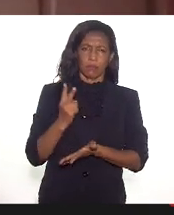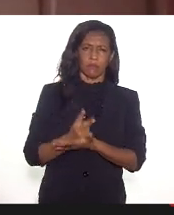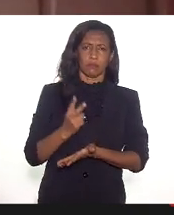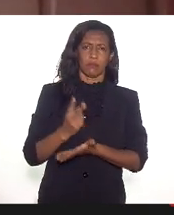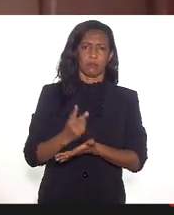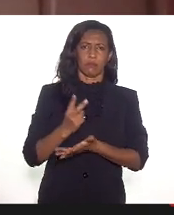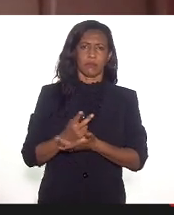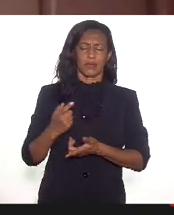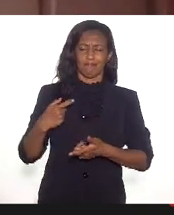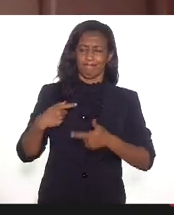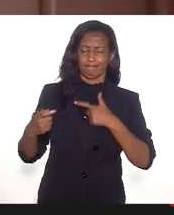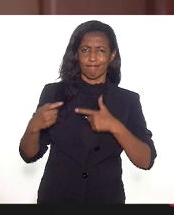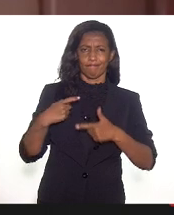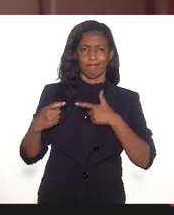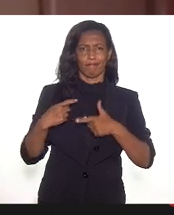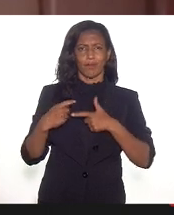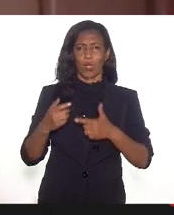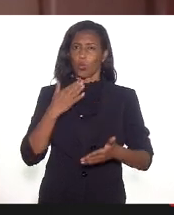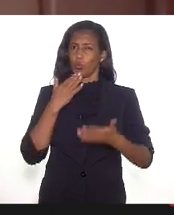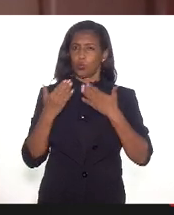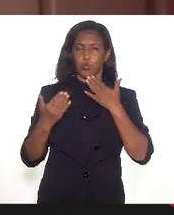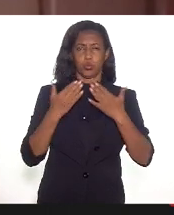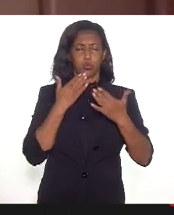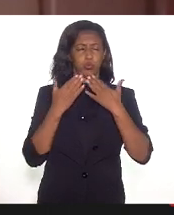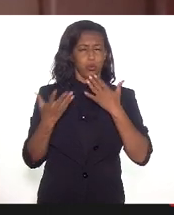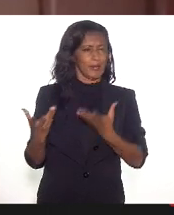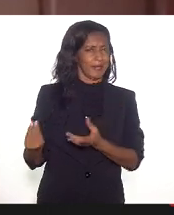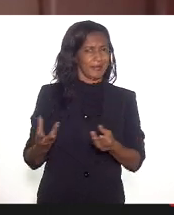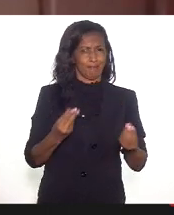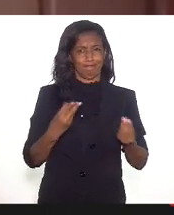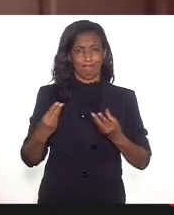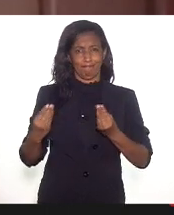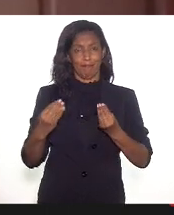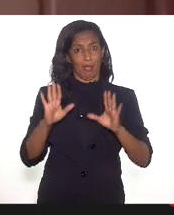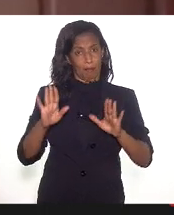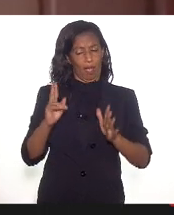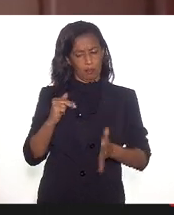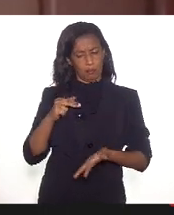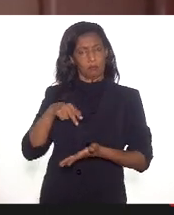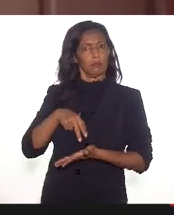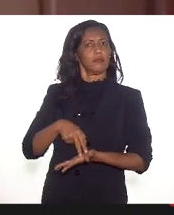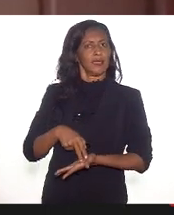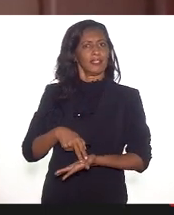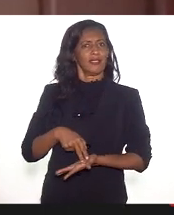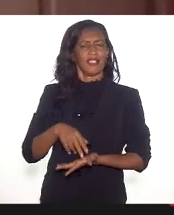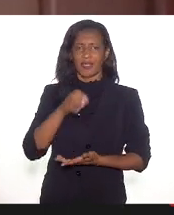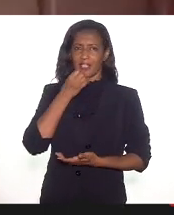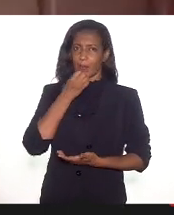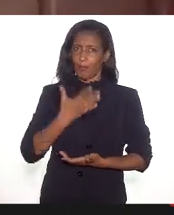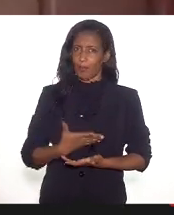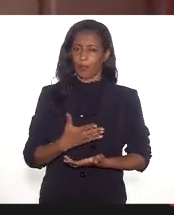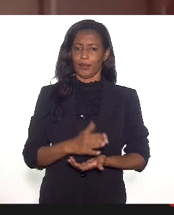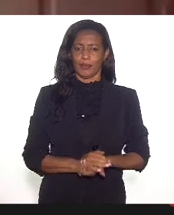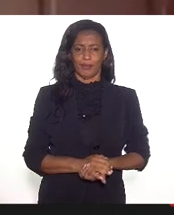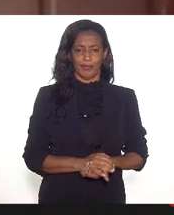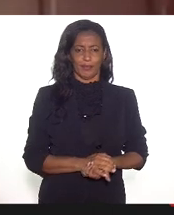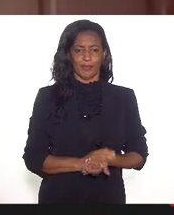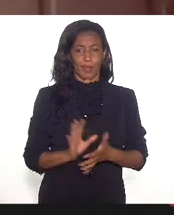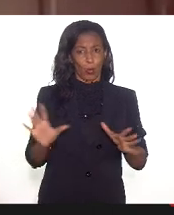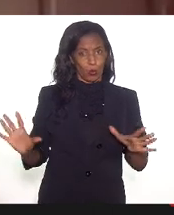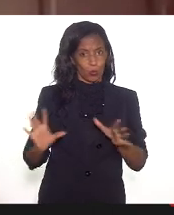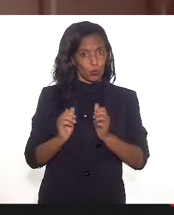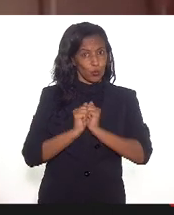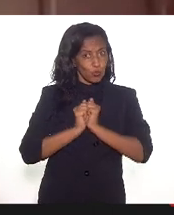porque as demandas são imensas, inúmeras, mas a gente está aqui. Que bom que a gente está